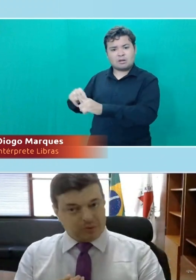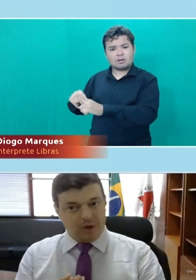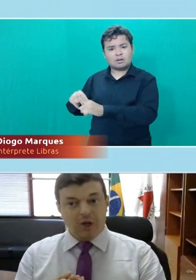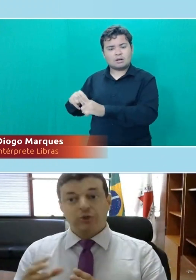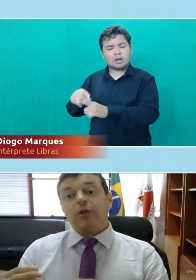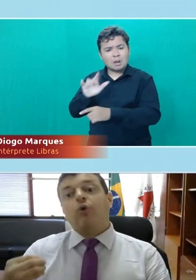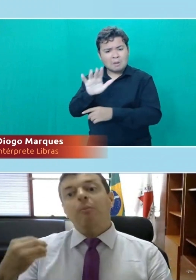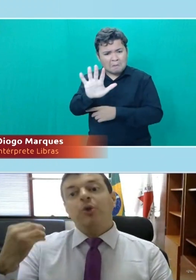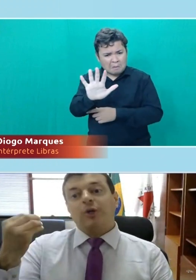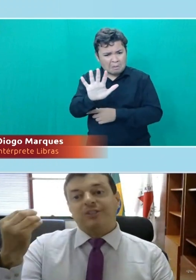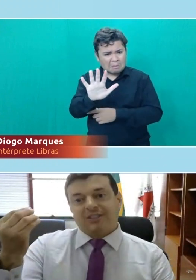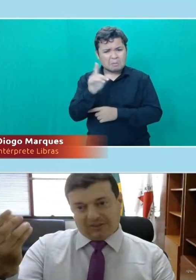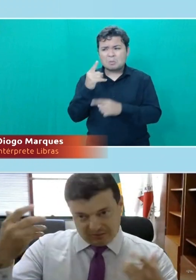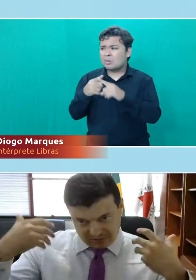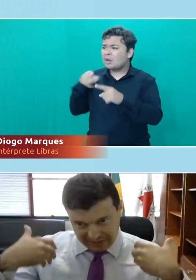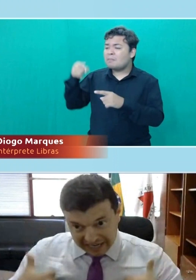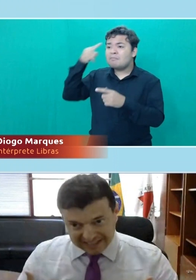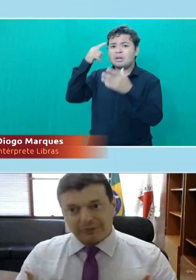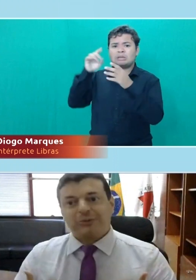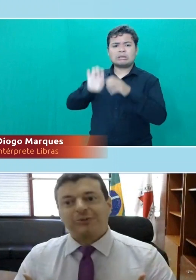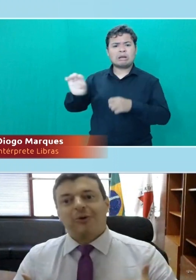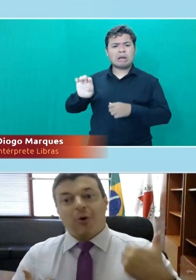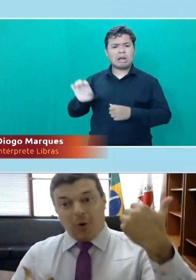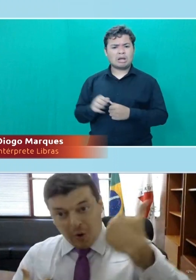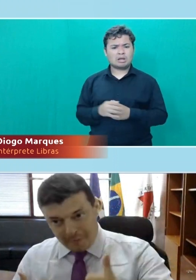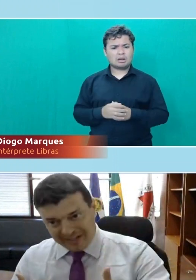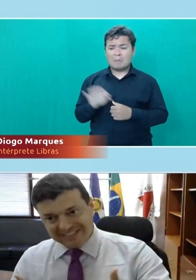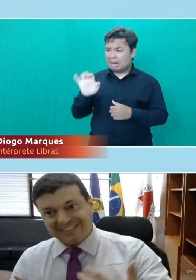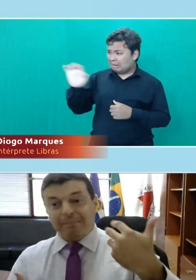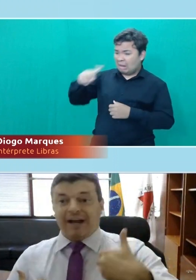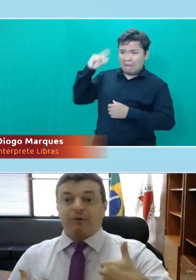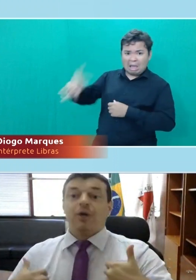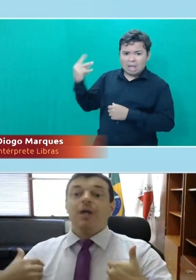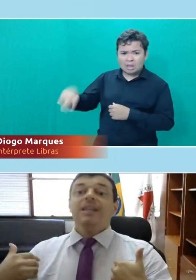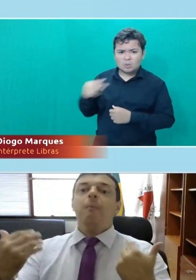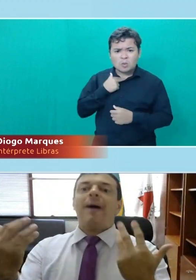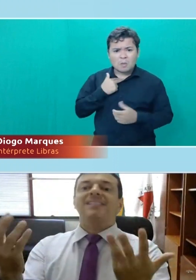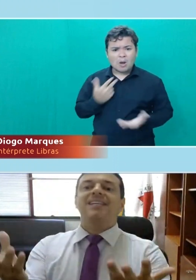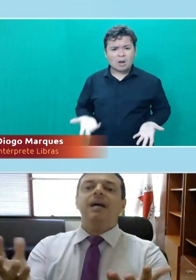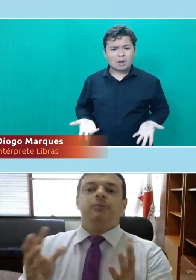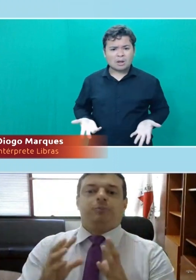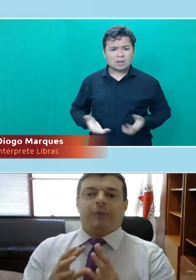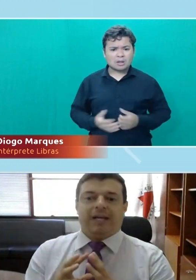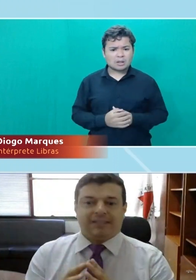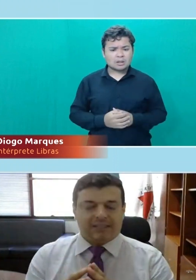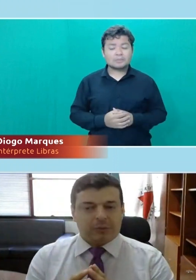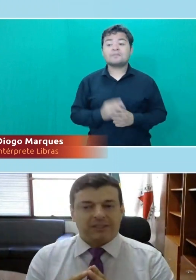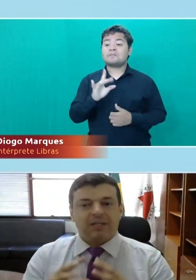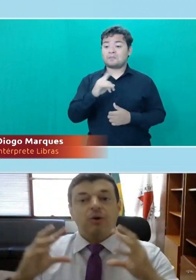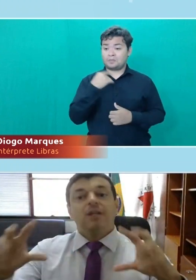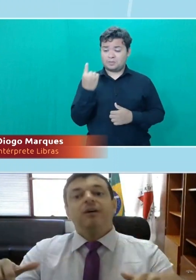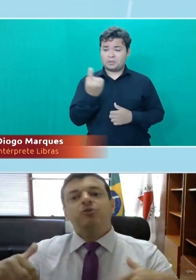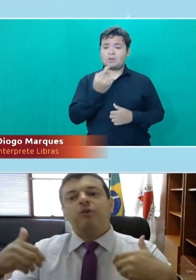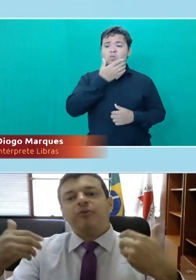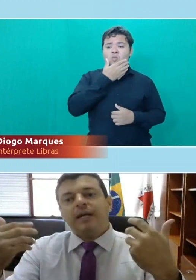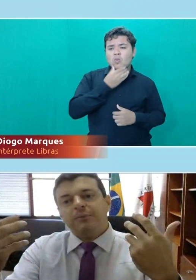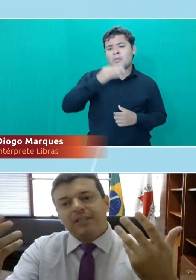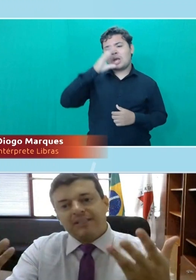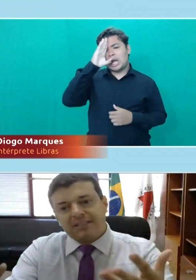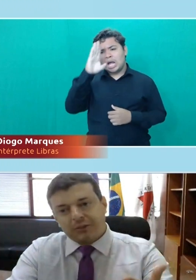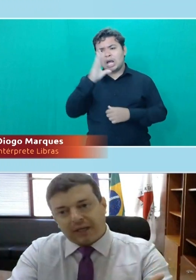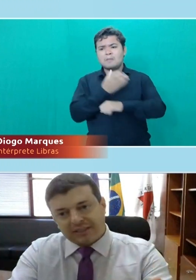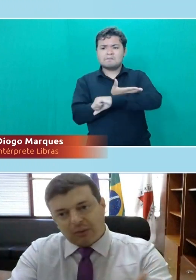qualquer outro. Só que como nós, héteros, homens e brancos, não passamos por essa situação, não